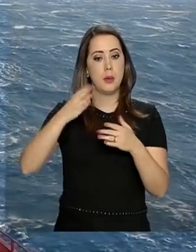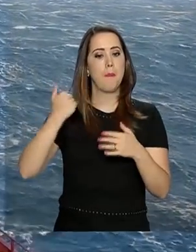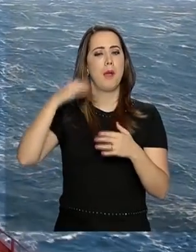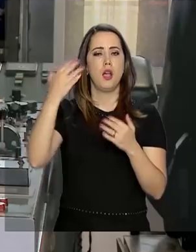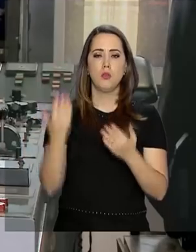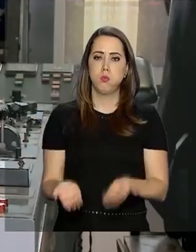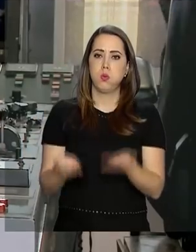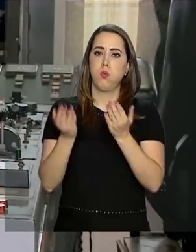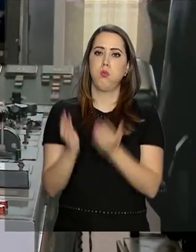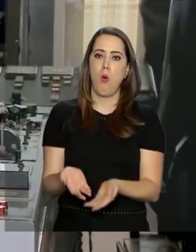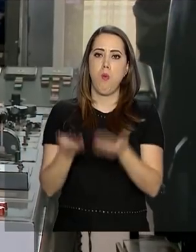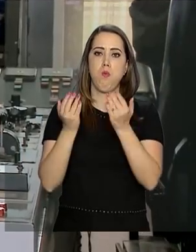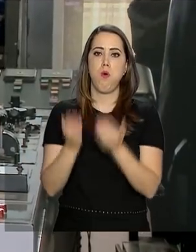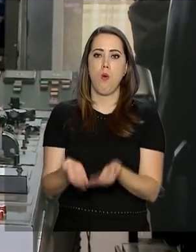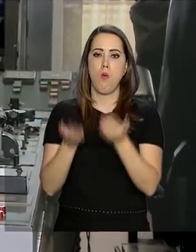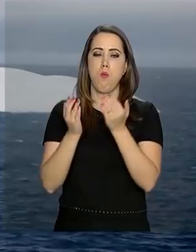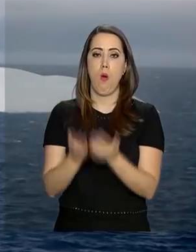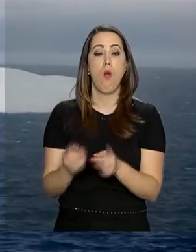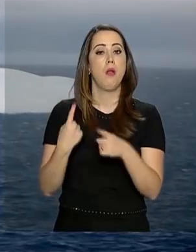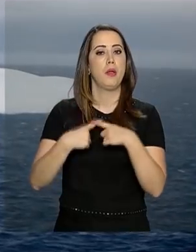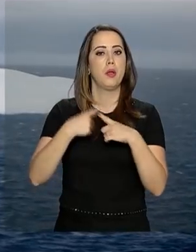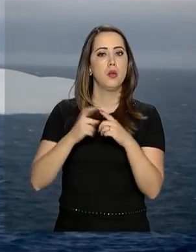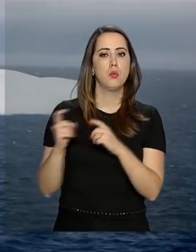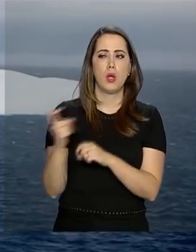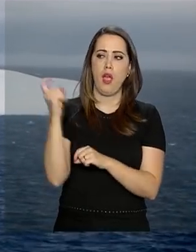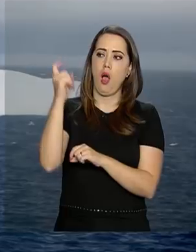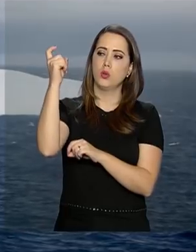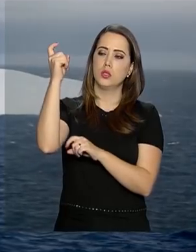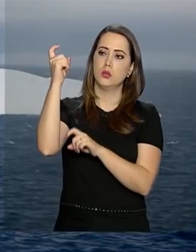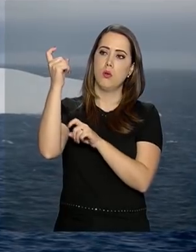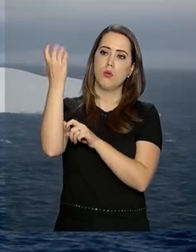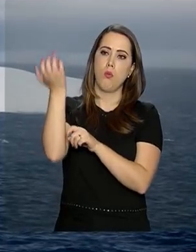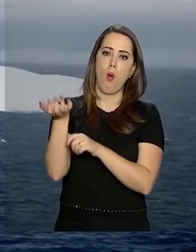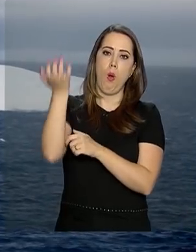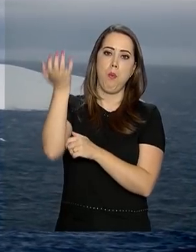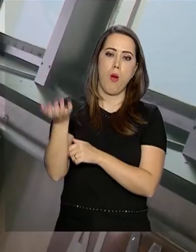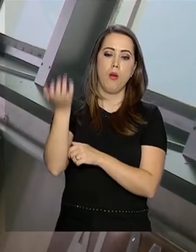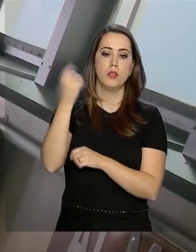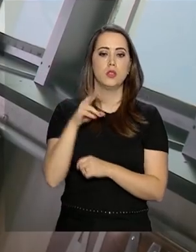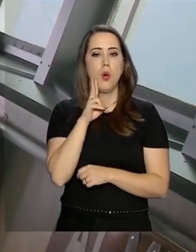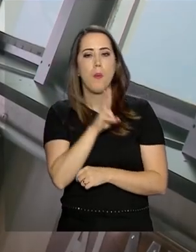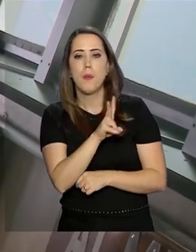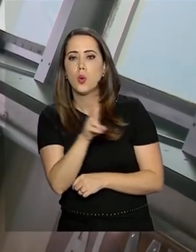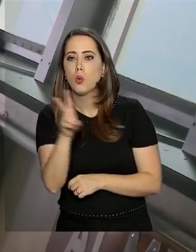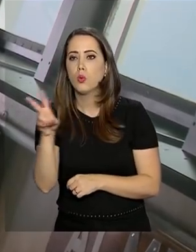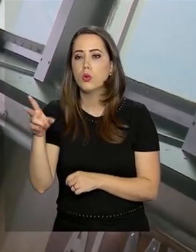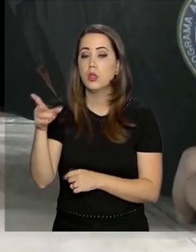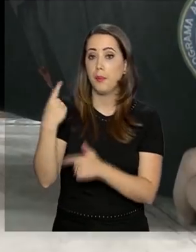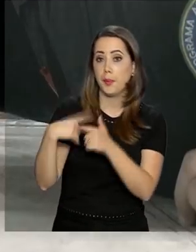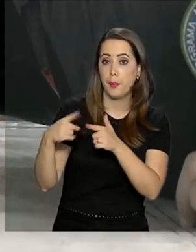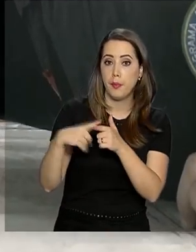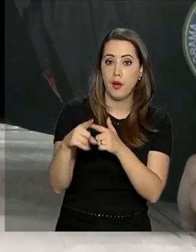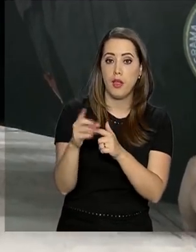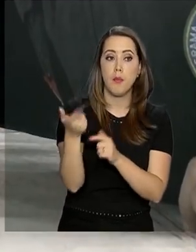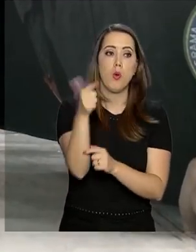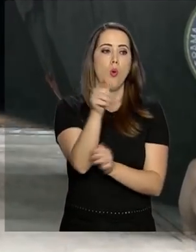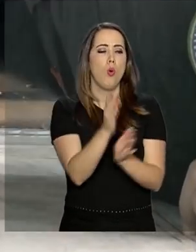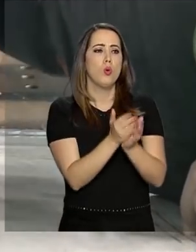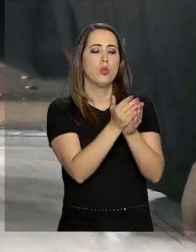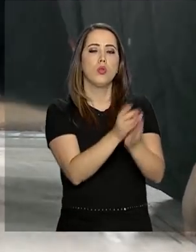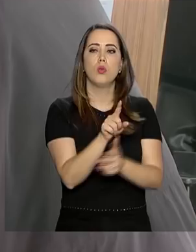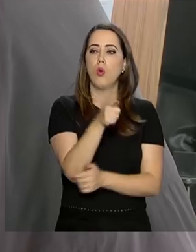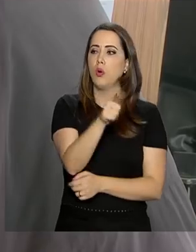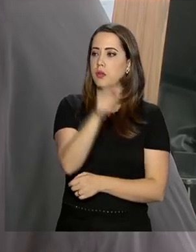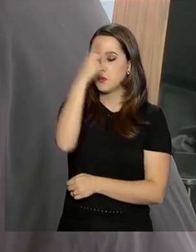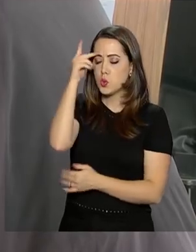balança, o que é a mais alta. Enquanto o marinheiro busca sinais de iceberg ou de embarcação, outro checa a rota